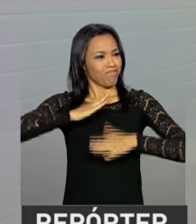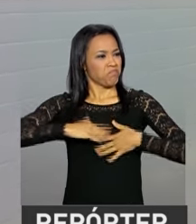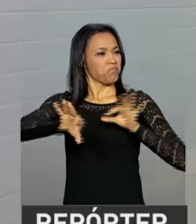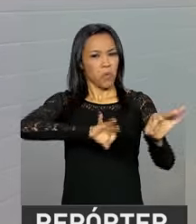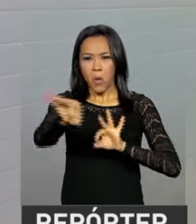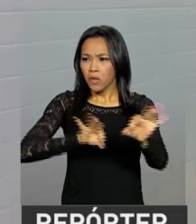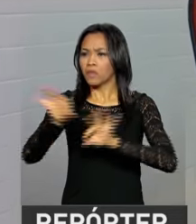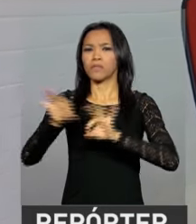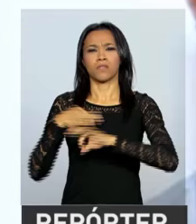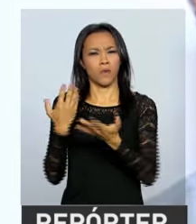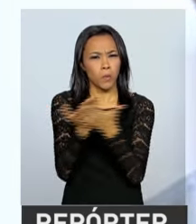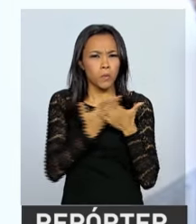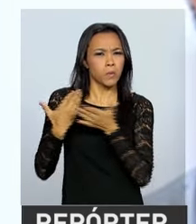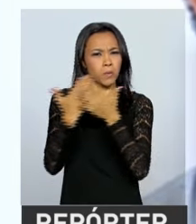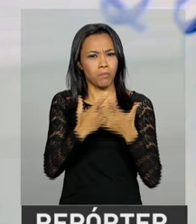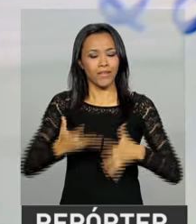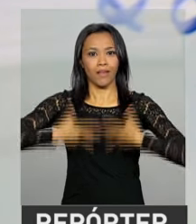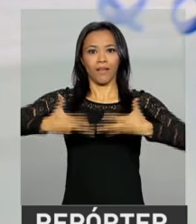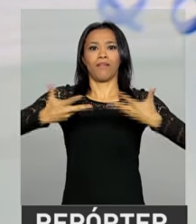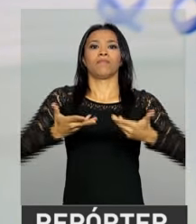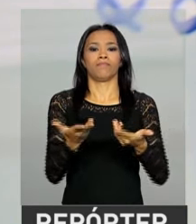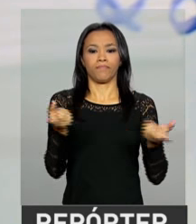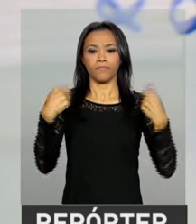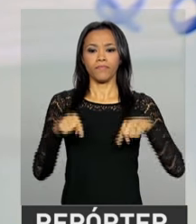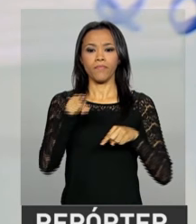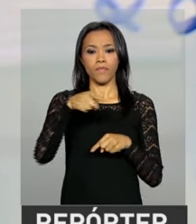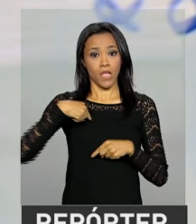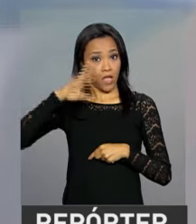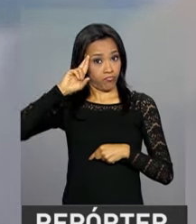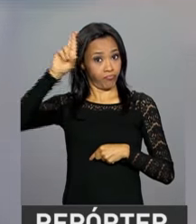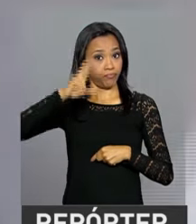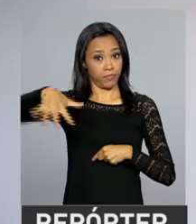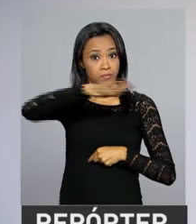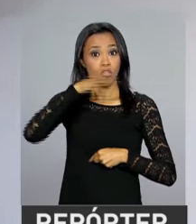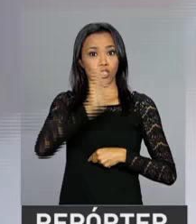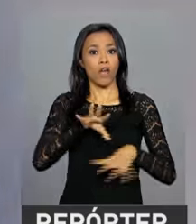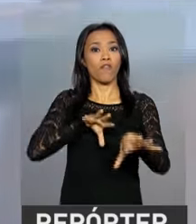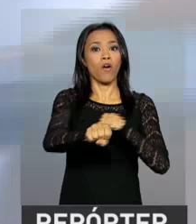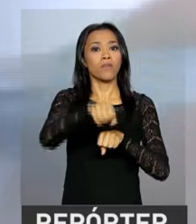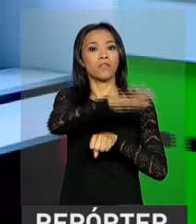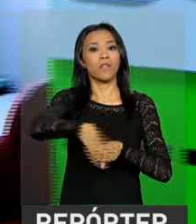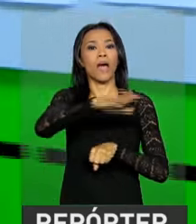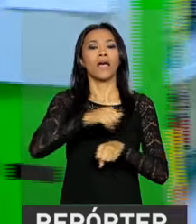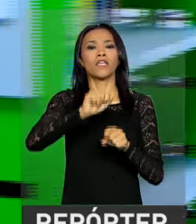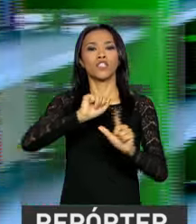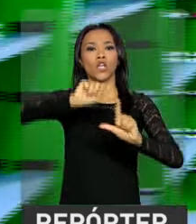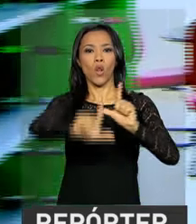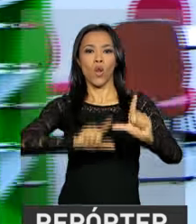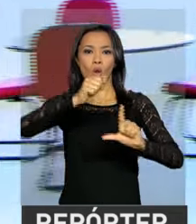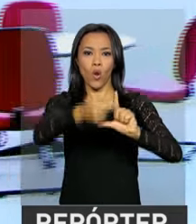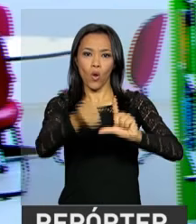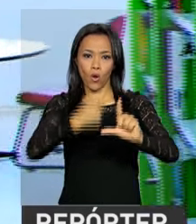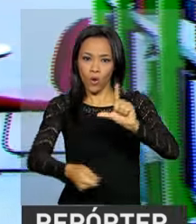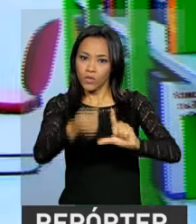desenvolver nossas atividades com mais motivação. Agora, a direção do campus, que já oferece formação de técnicos em logística e refrigeração,